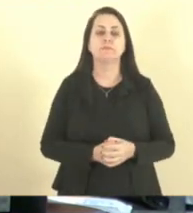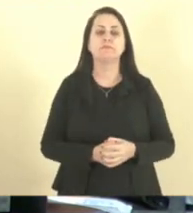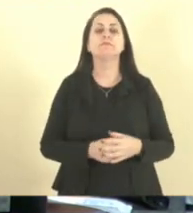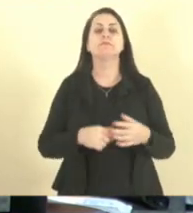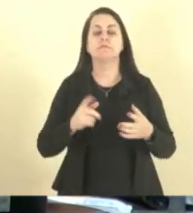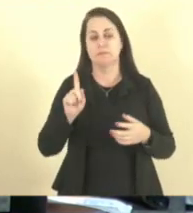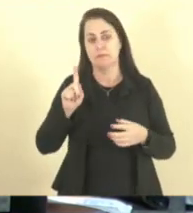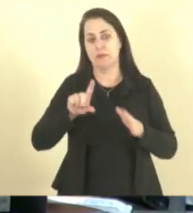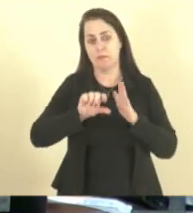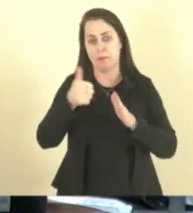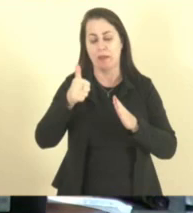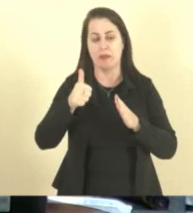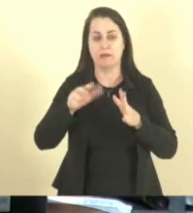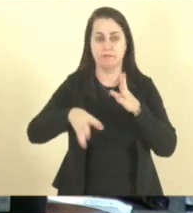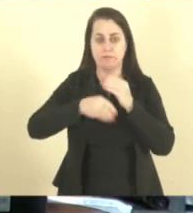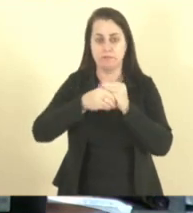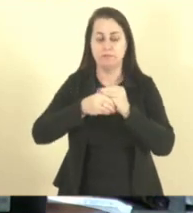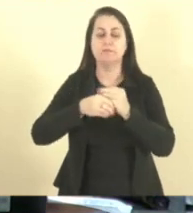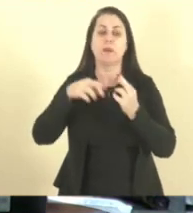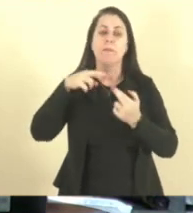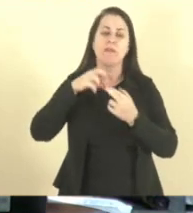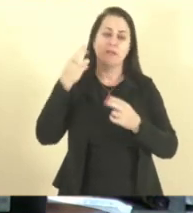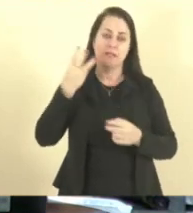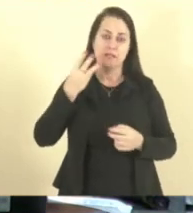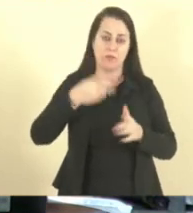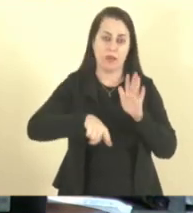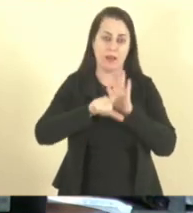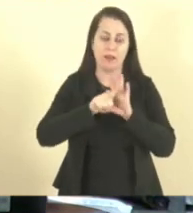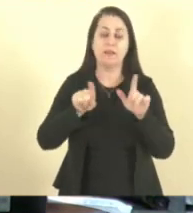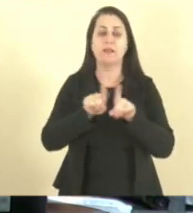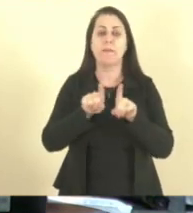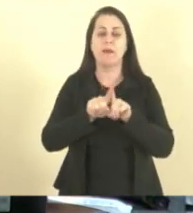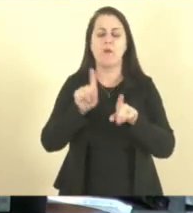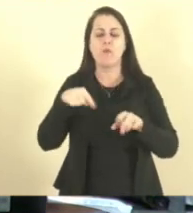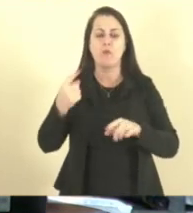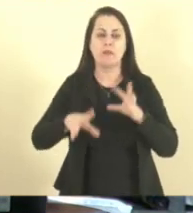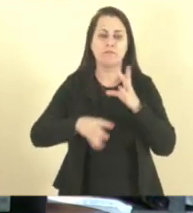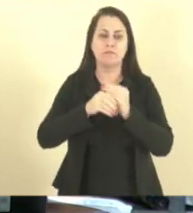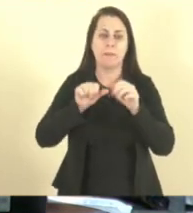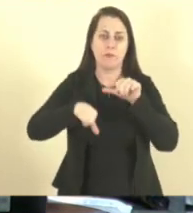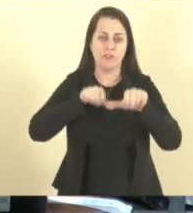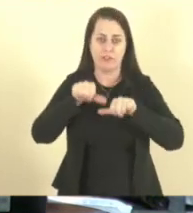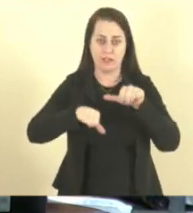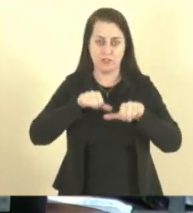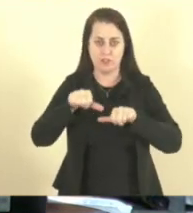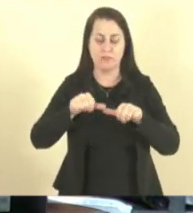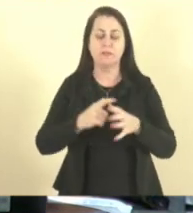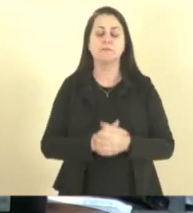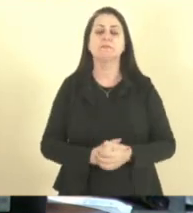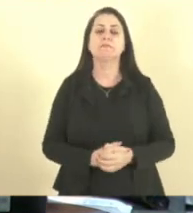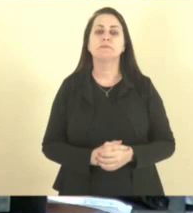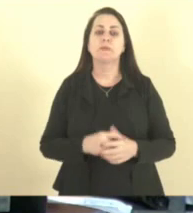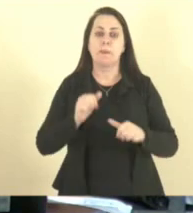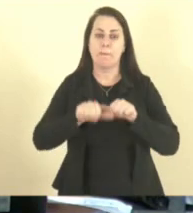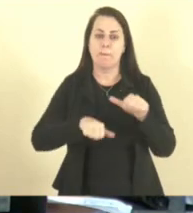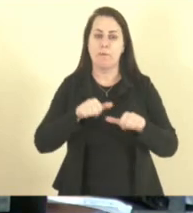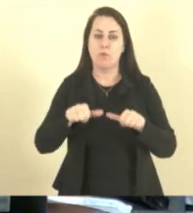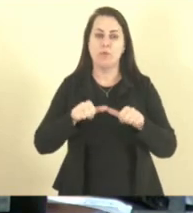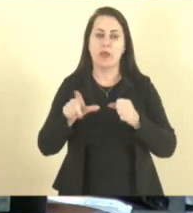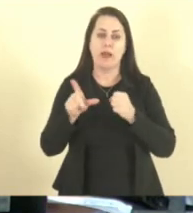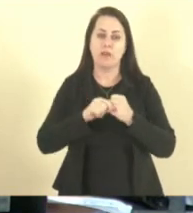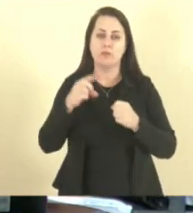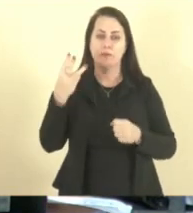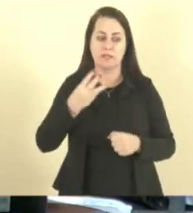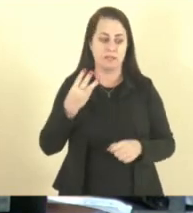incluindo o parágrafo 3º na lei e uma emenda modificativa que está alterando o artigo 3º do